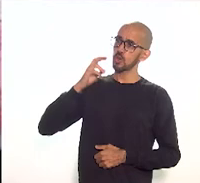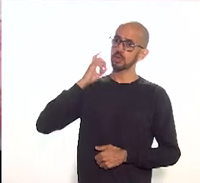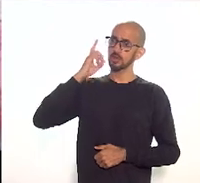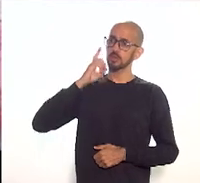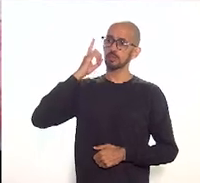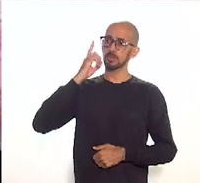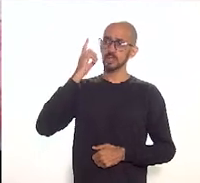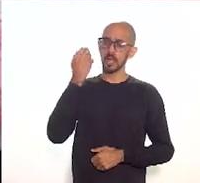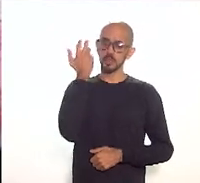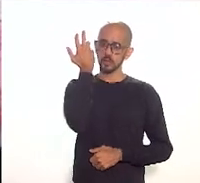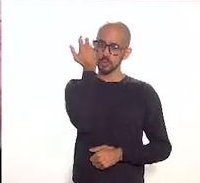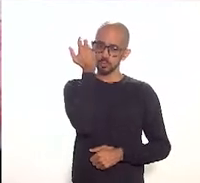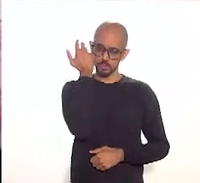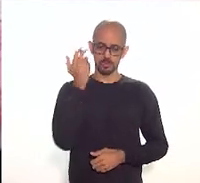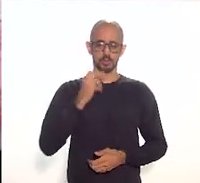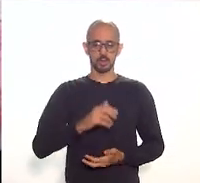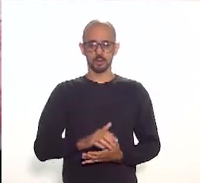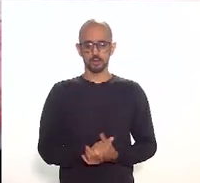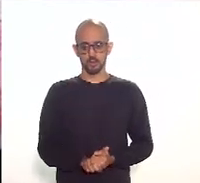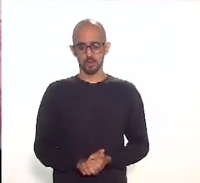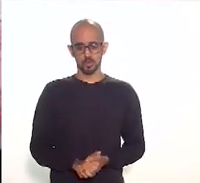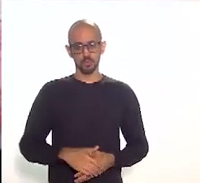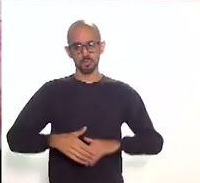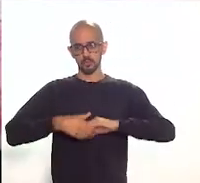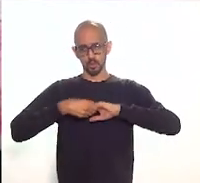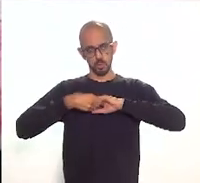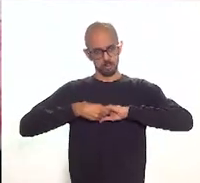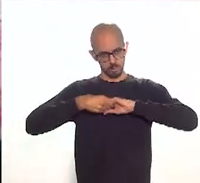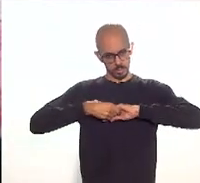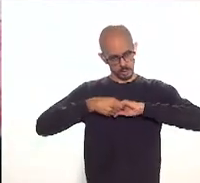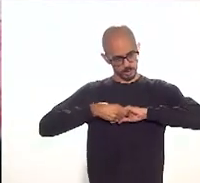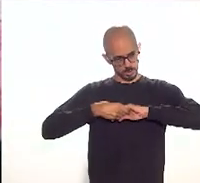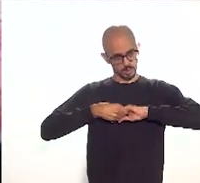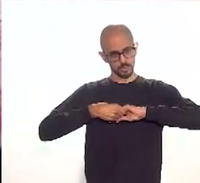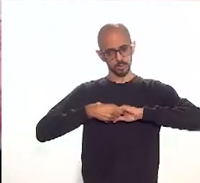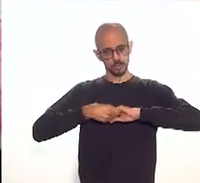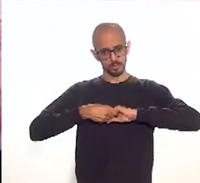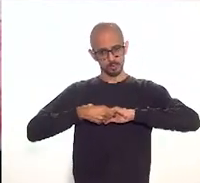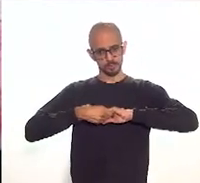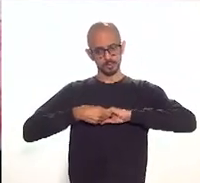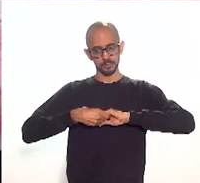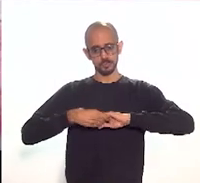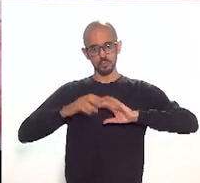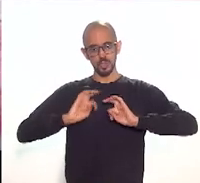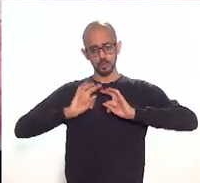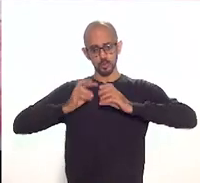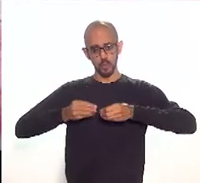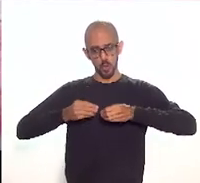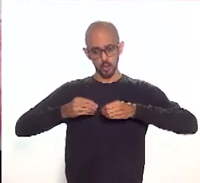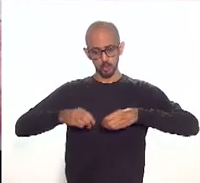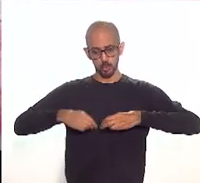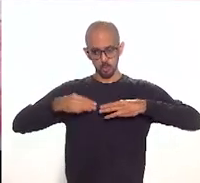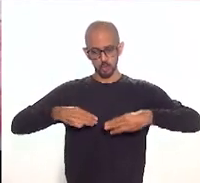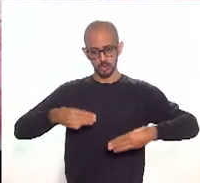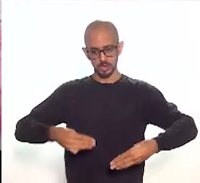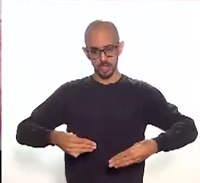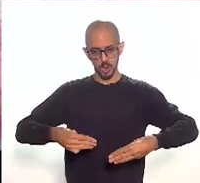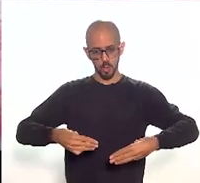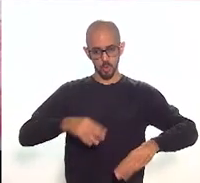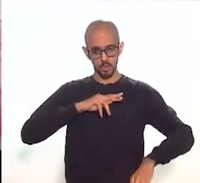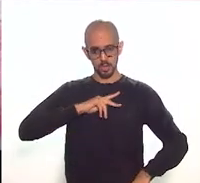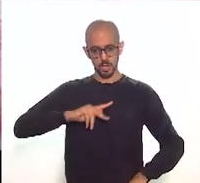excelentíssimo senhor Elio Marcoelho, cumprimentando cordialmente em nome de toda a equipe do Museu da República e em atenção ao